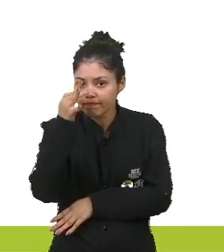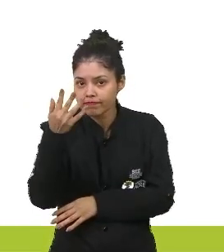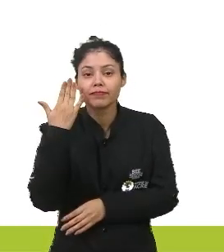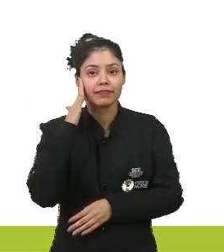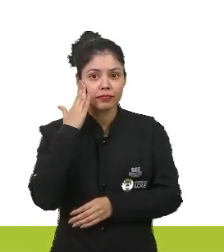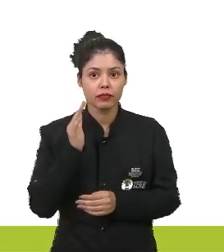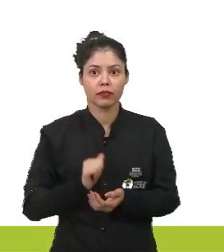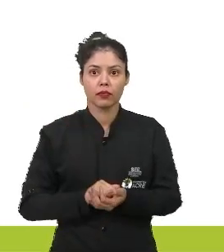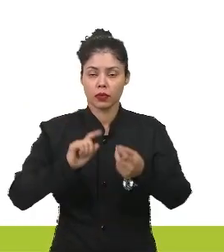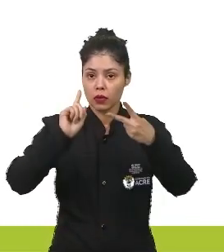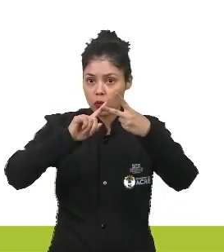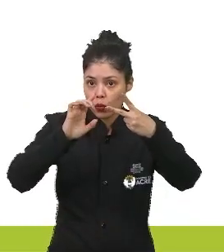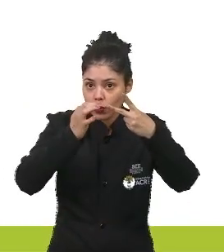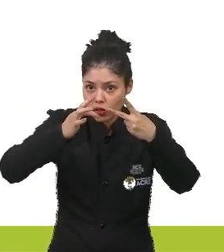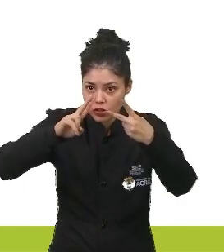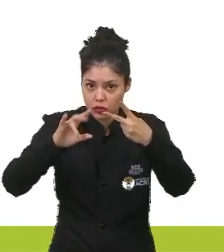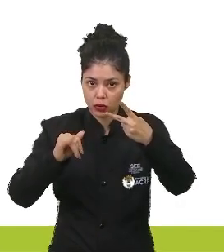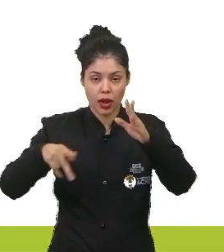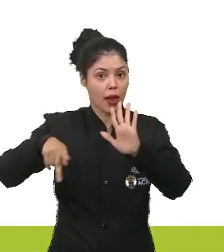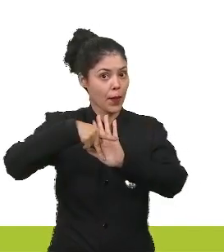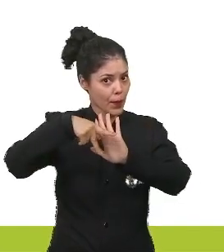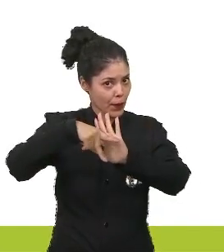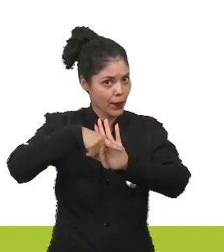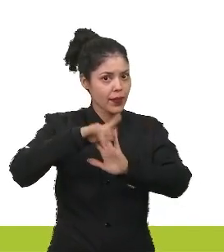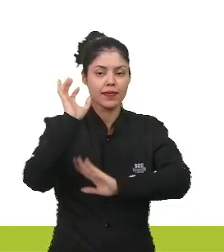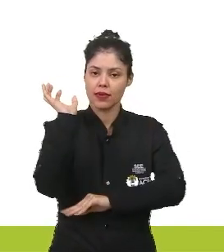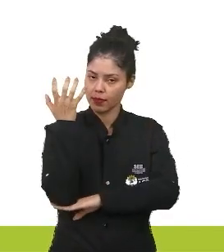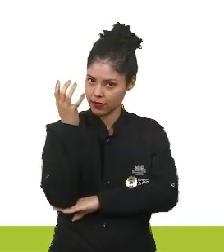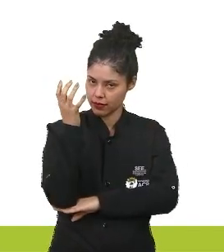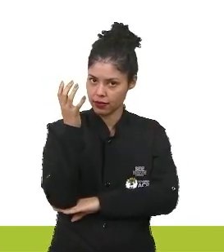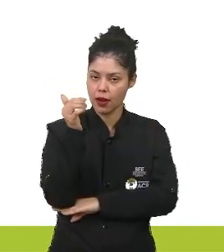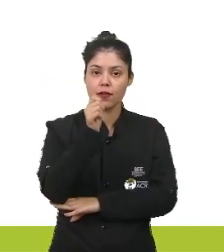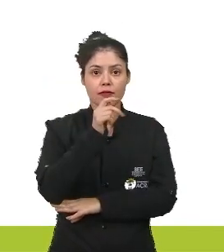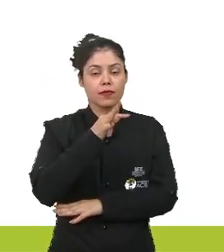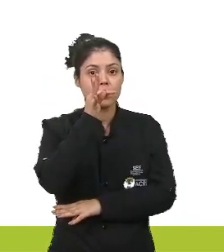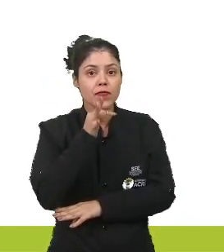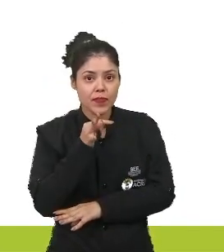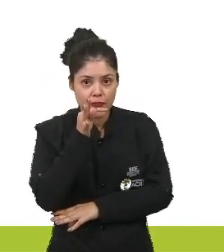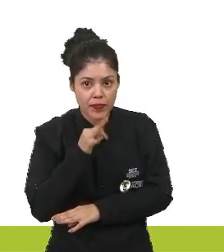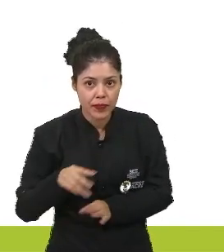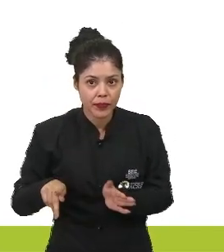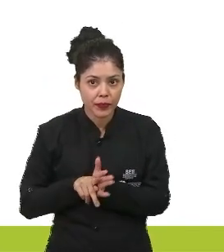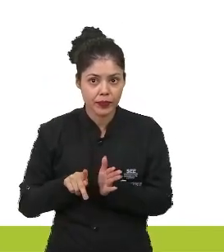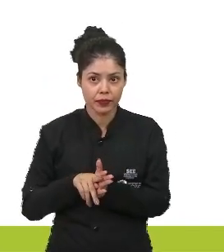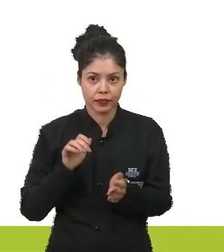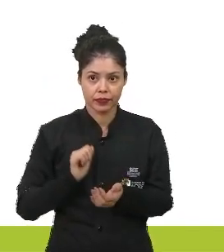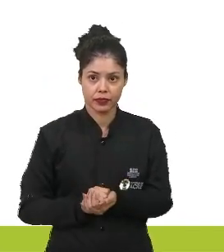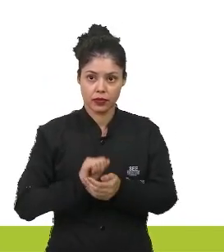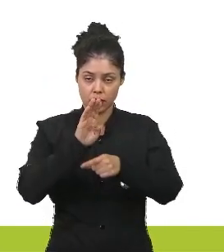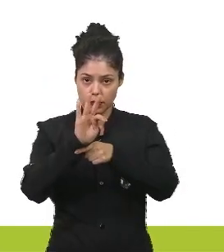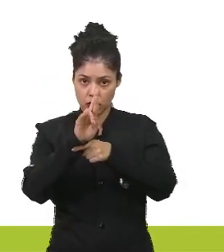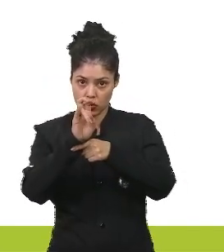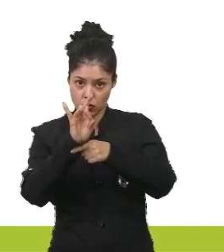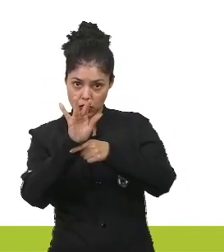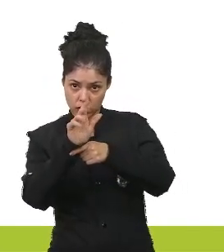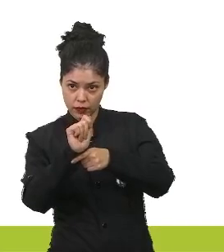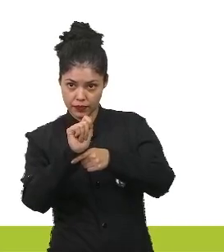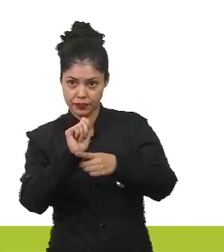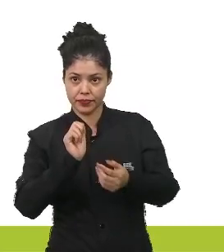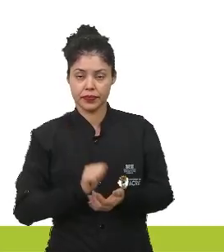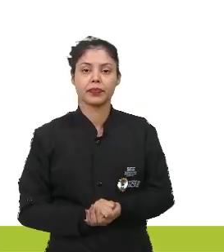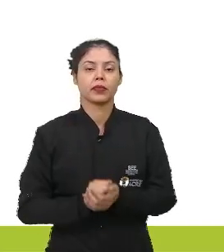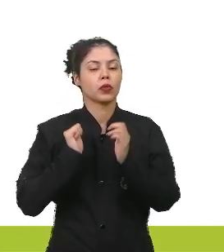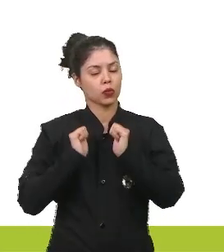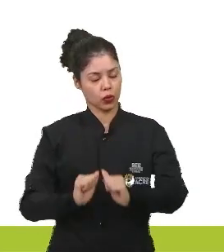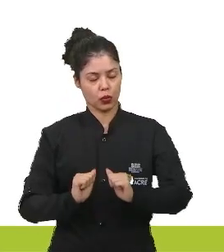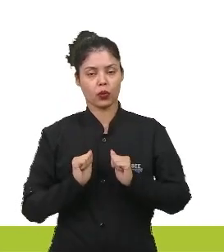o aparelho reprodutor feminino das plantas. Pode ser realizada de forma biótica, quer dizer, a